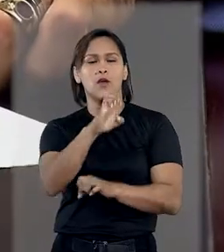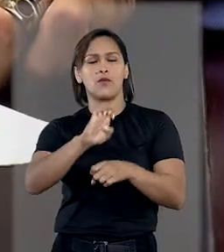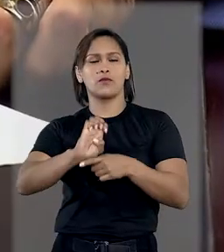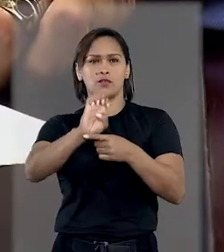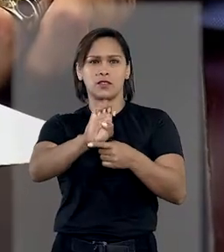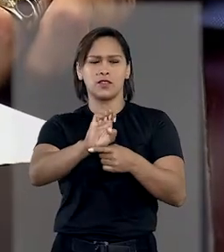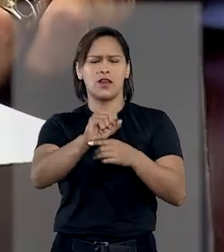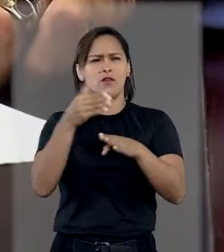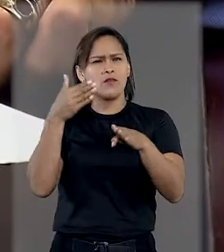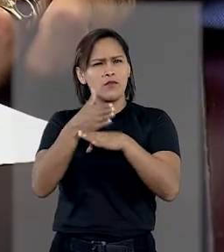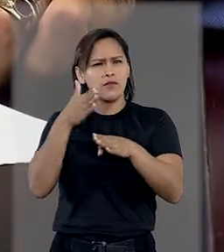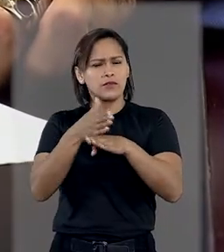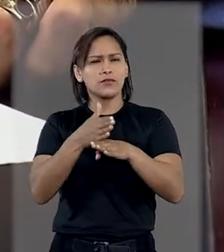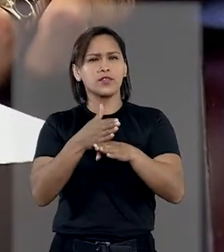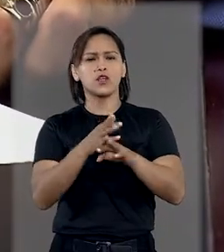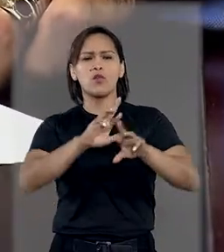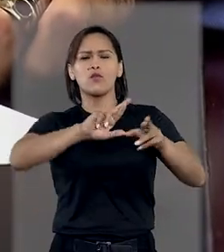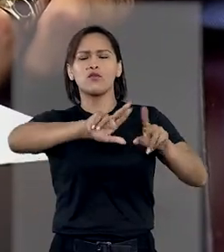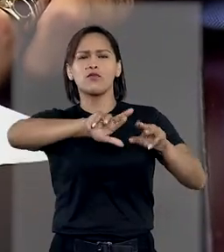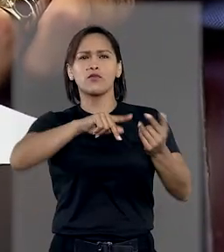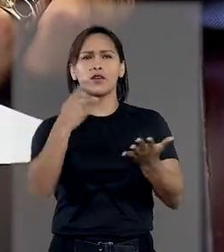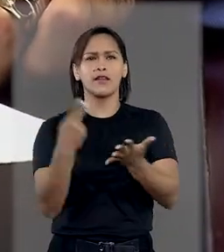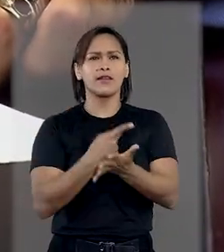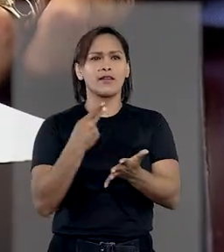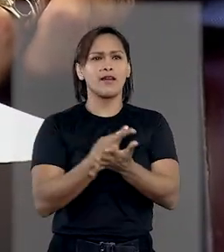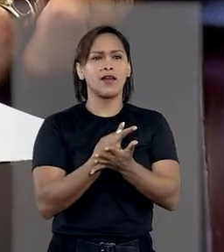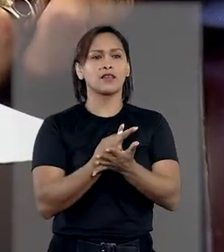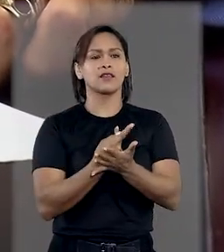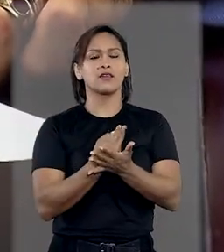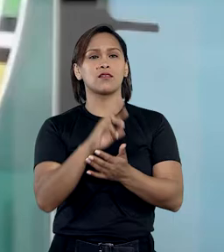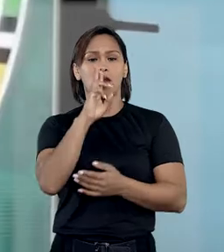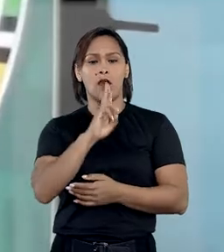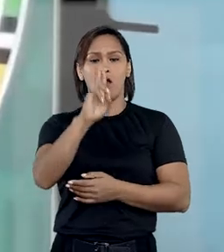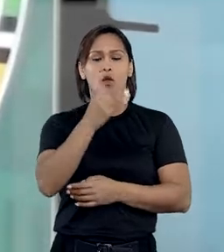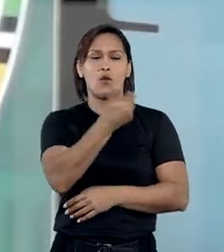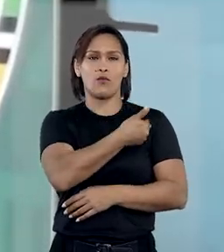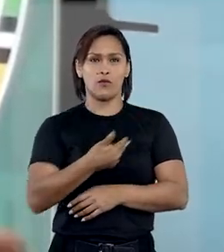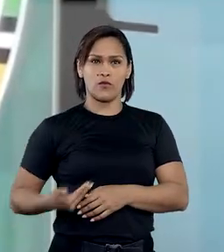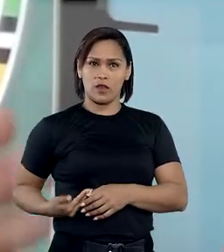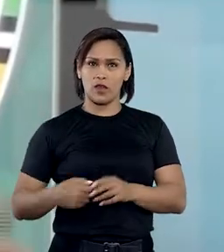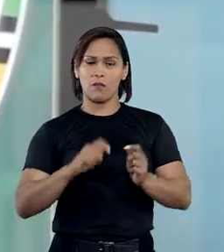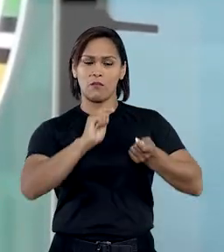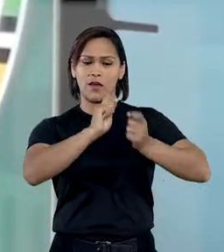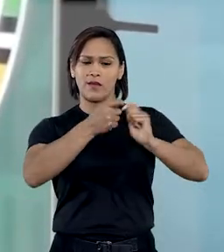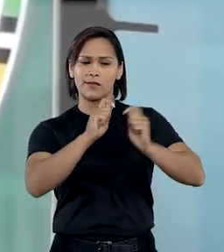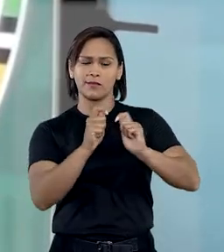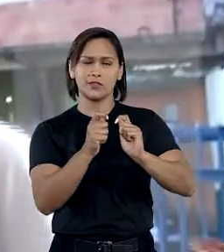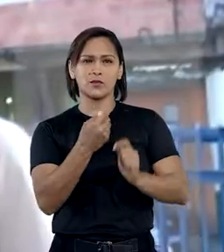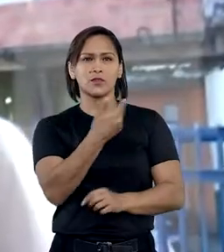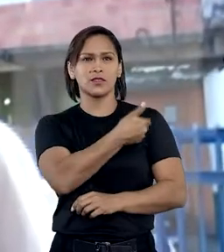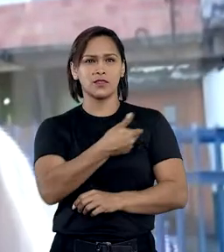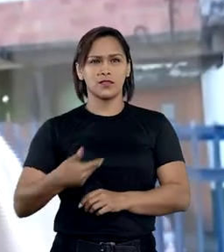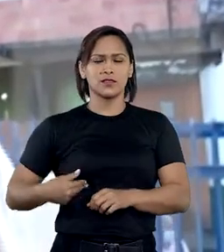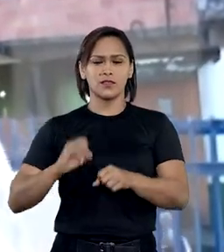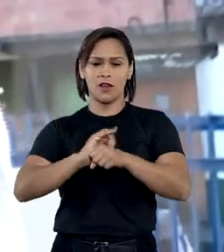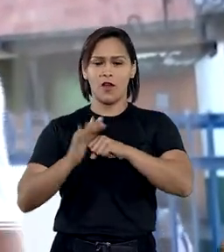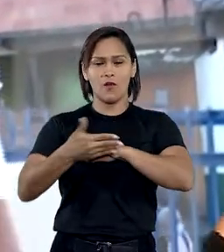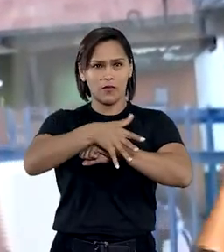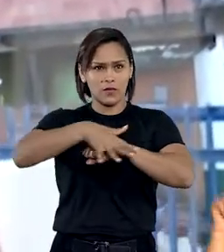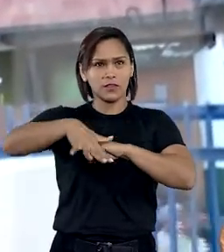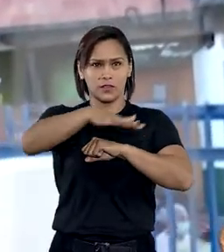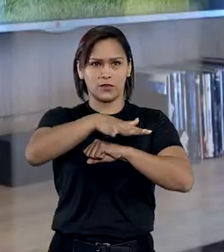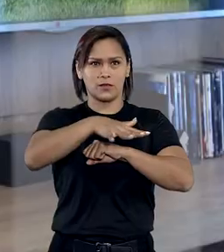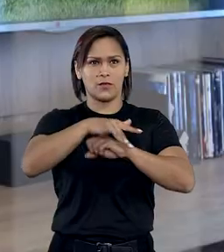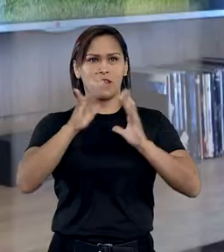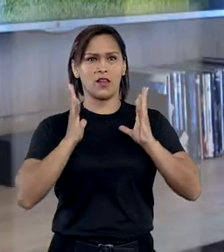interferiu de forma indevida na autonomia do governo para administrar a crise sanitária decorrente da Covid